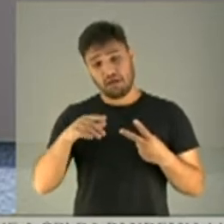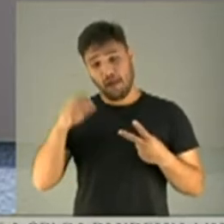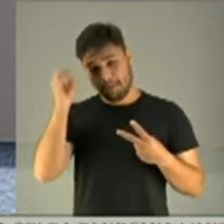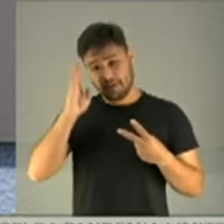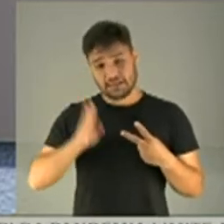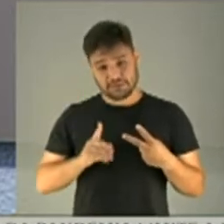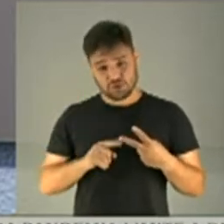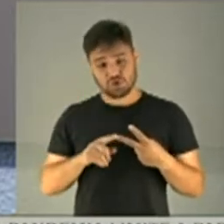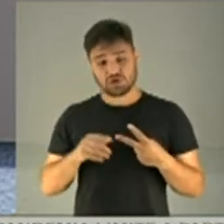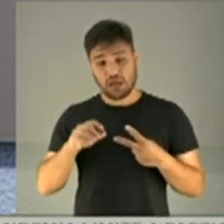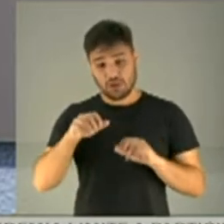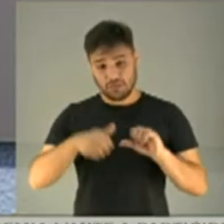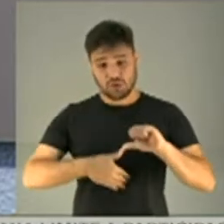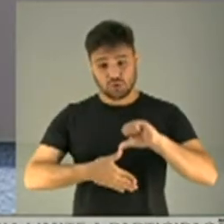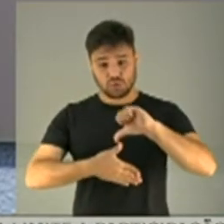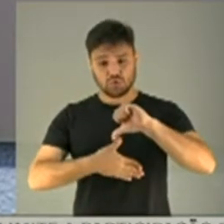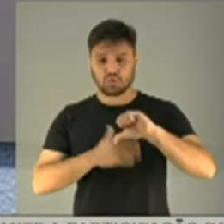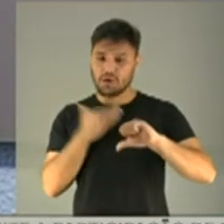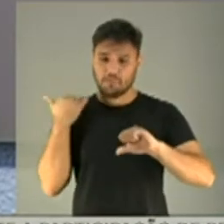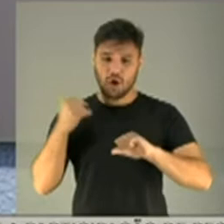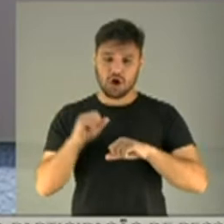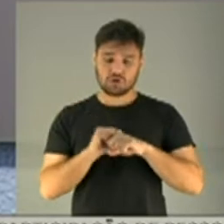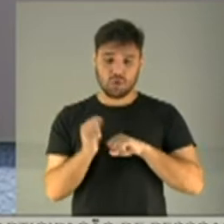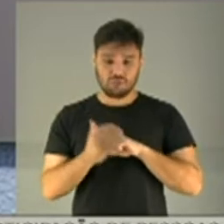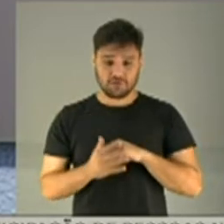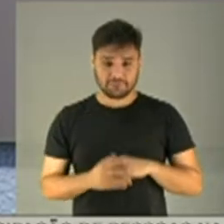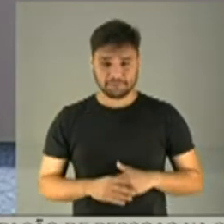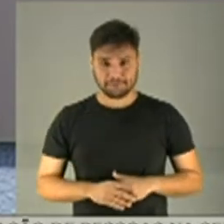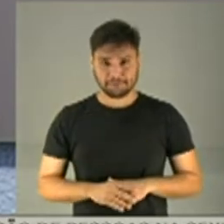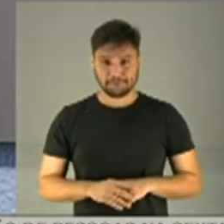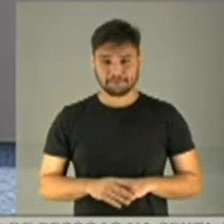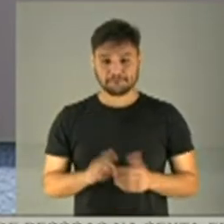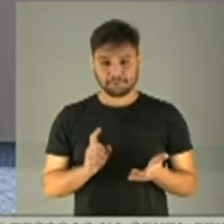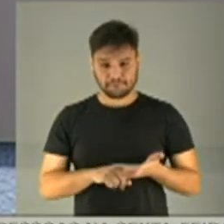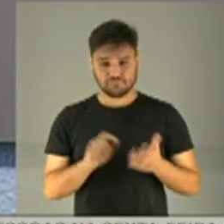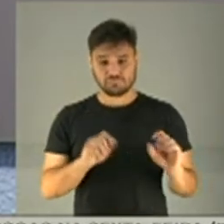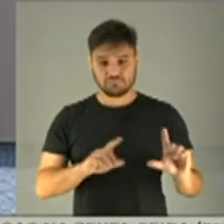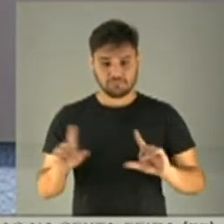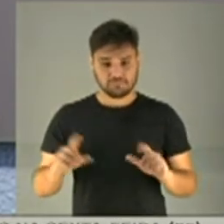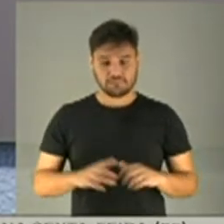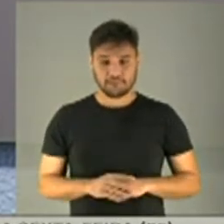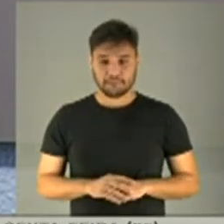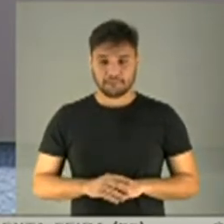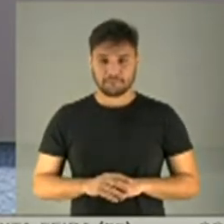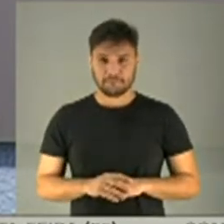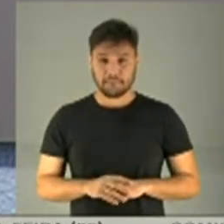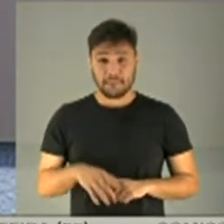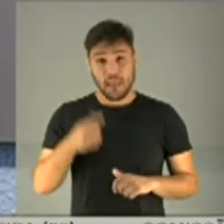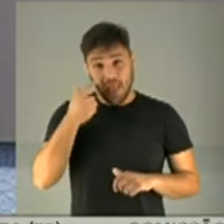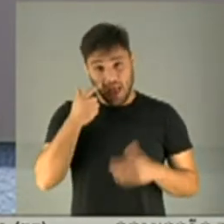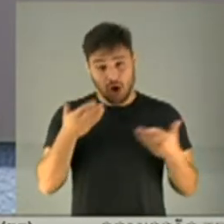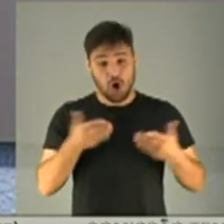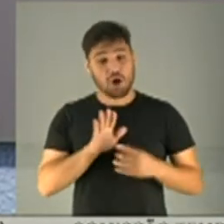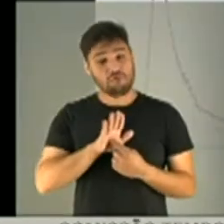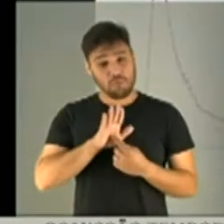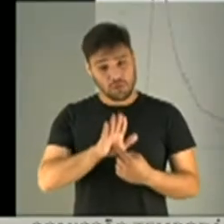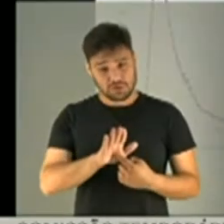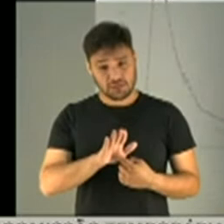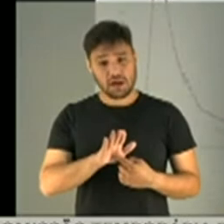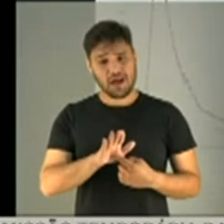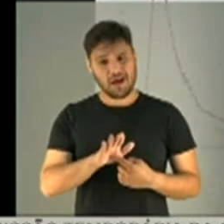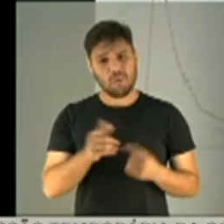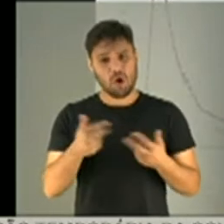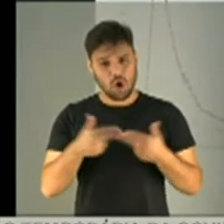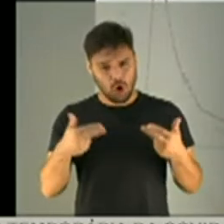América do Sul, com mais mortalidade por Covid-19. Próximo, por favor. Agora eu vou entrar numa questão que tem